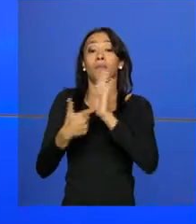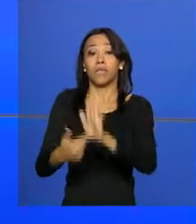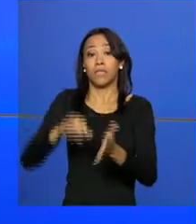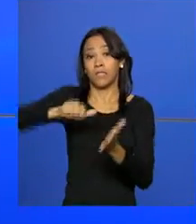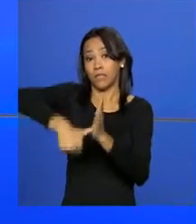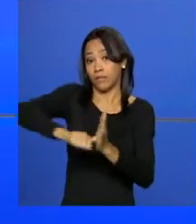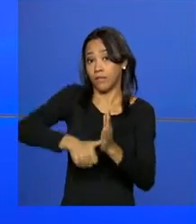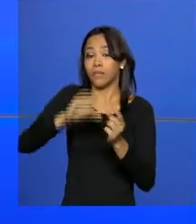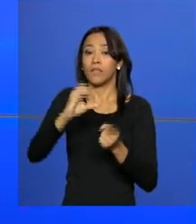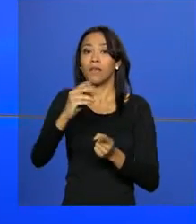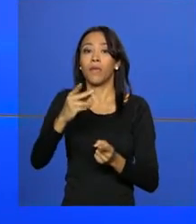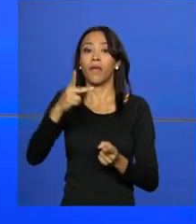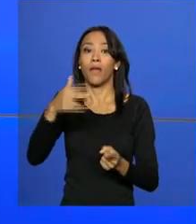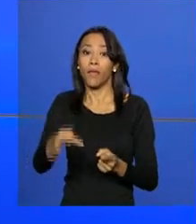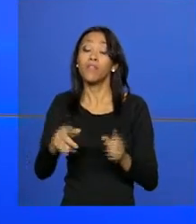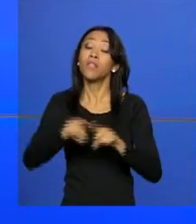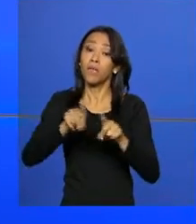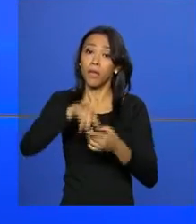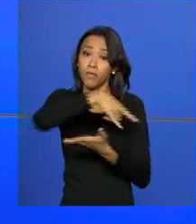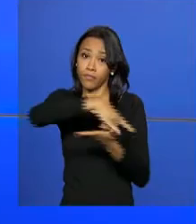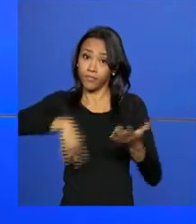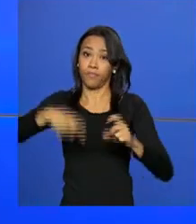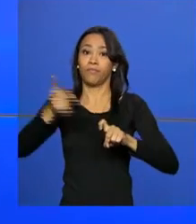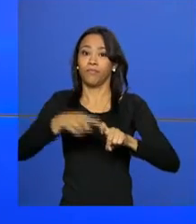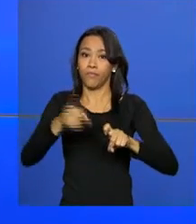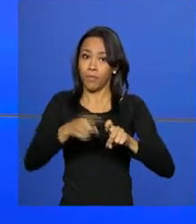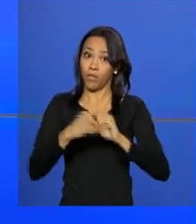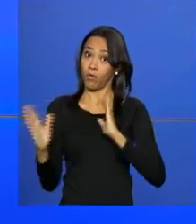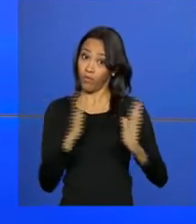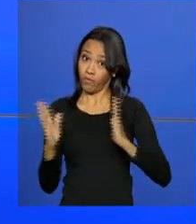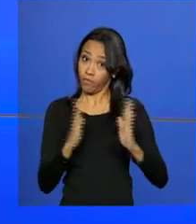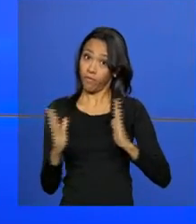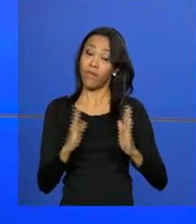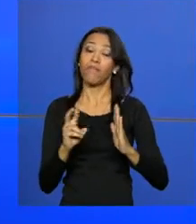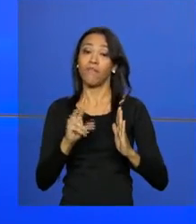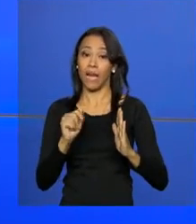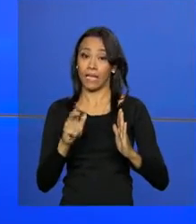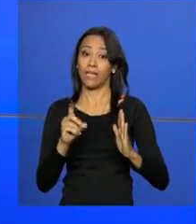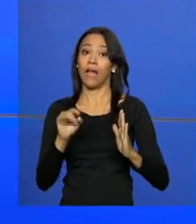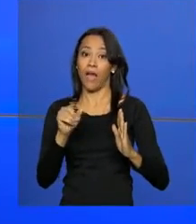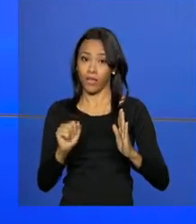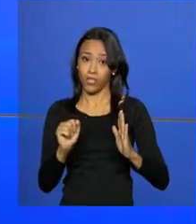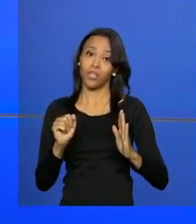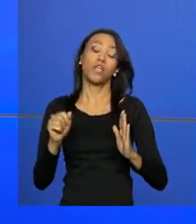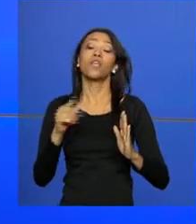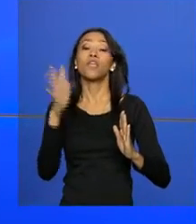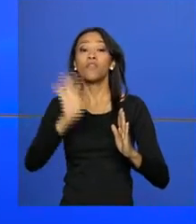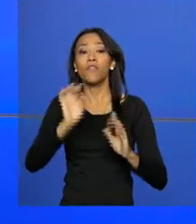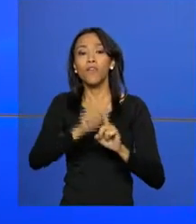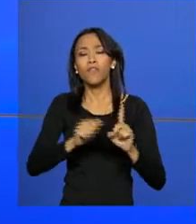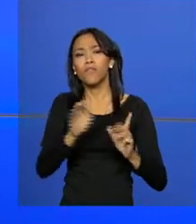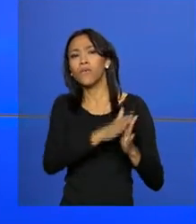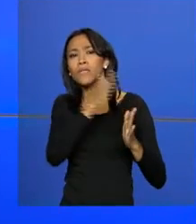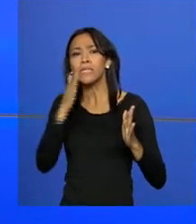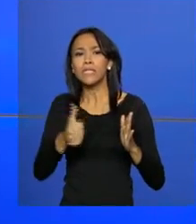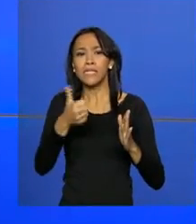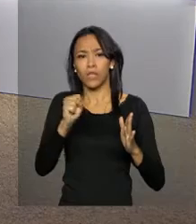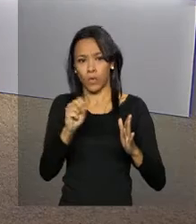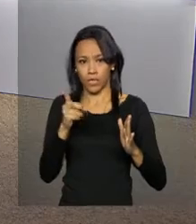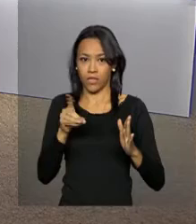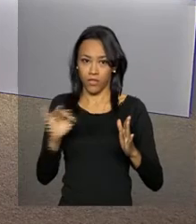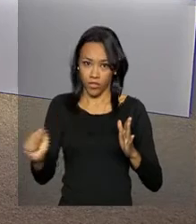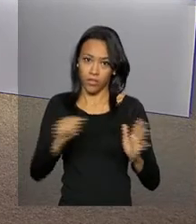CPF e a receita médica dentro do prazo de validade, que em fevereiro deste ano foi ampliada para 180 dias.